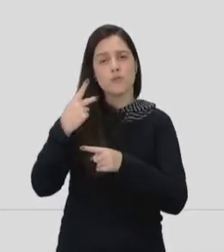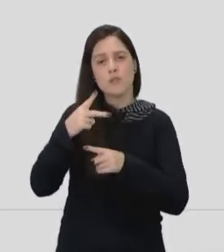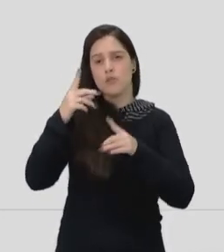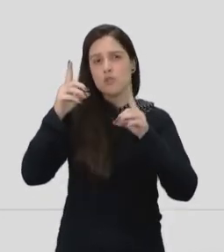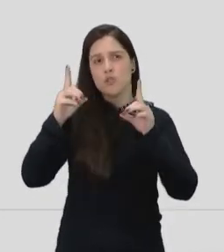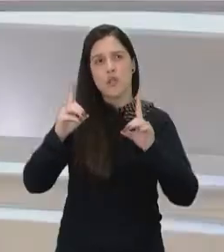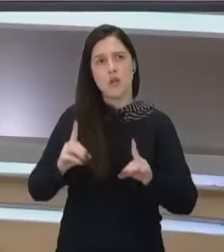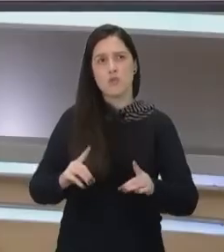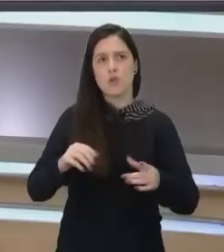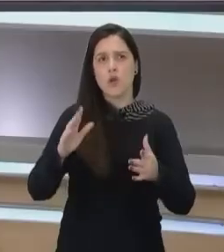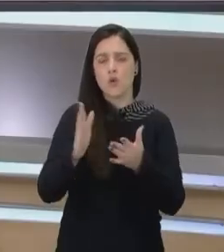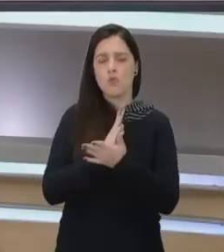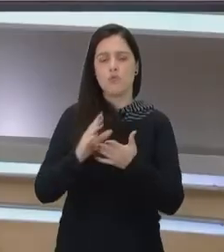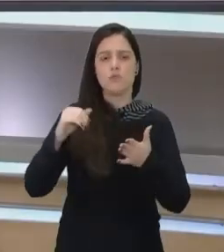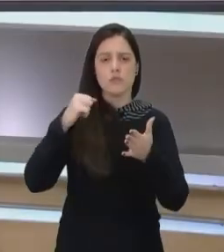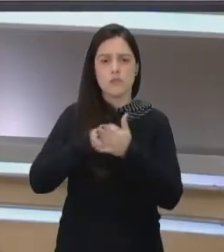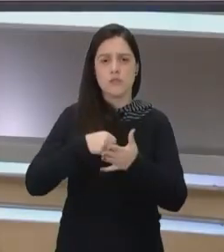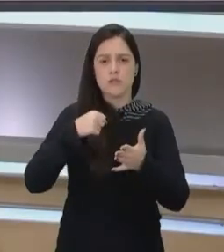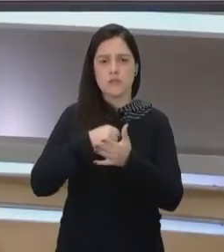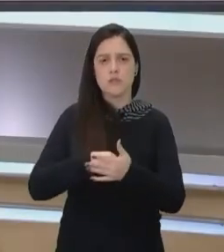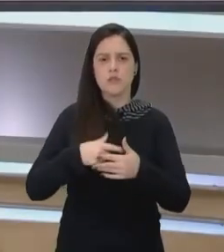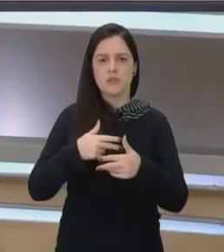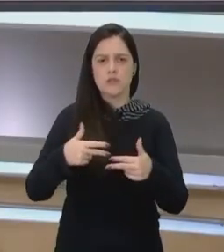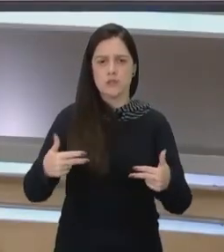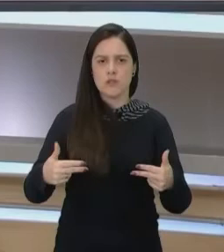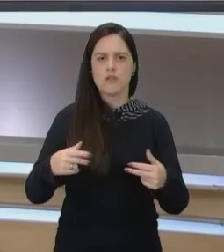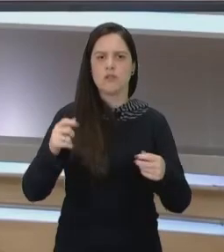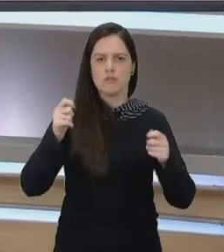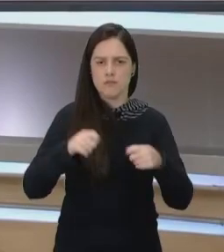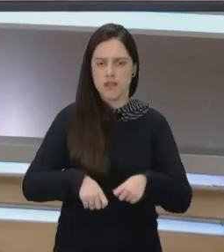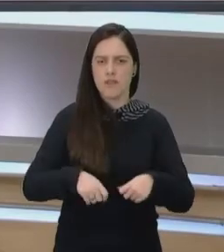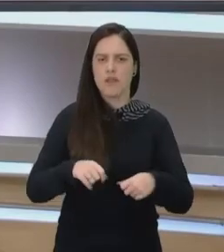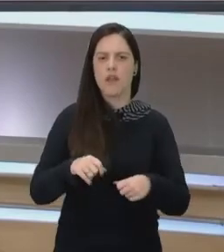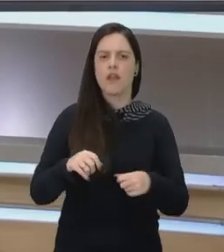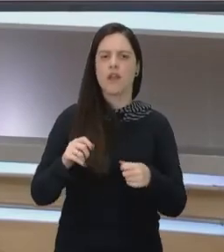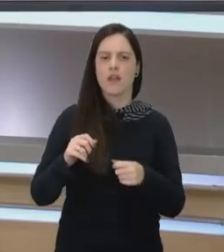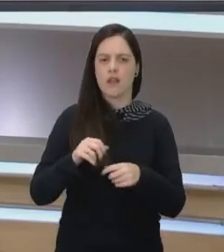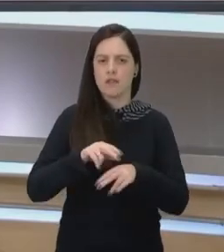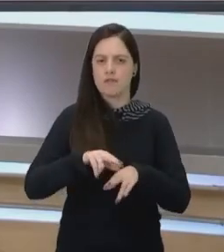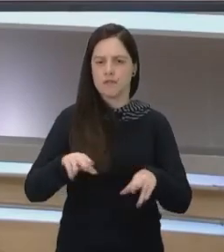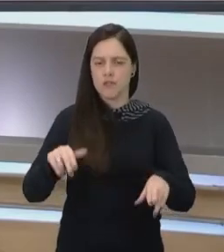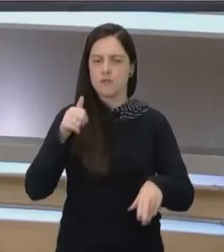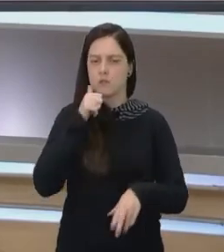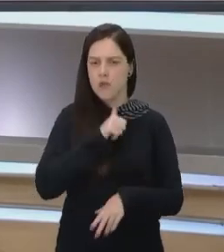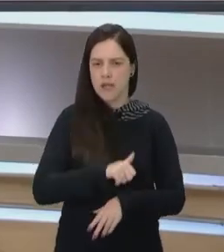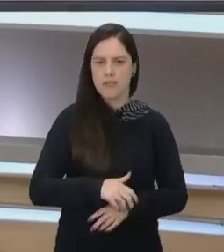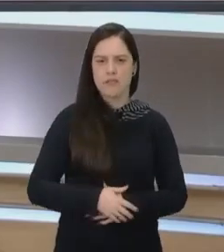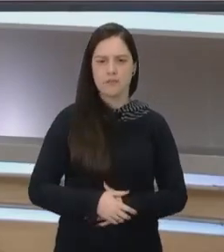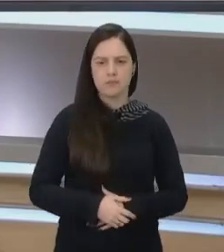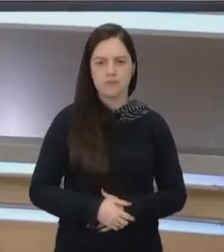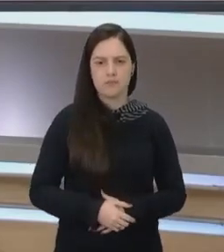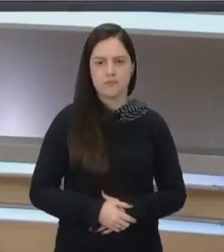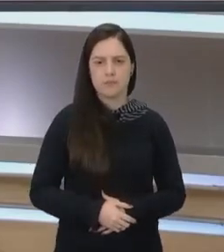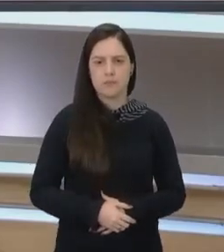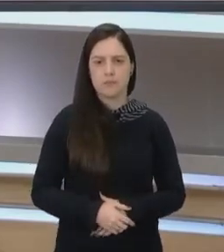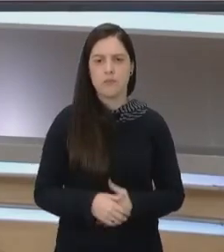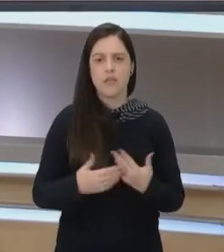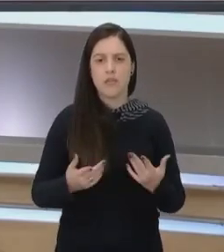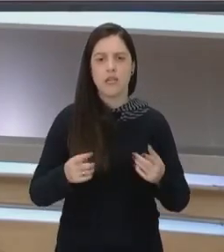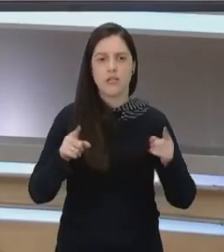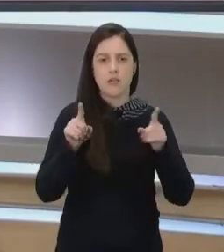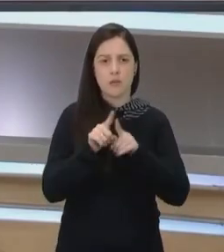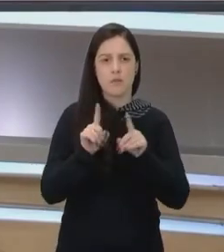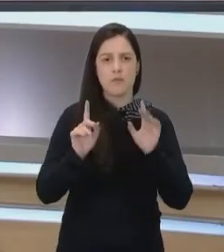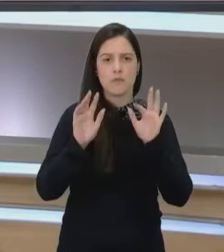suas proteções nessas instituições que deveriam garantir a defesa dessas mulheres. E, por fim,